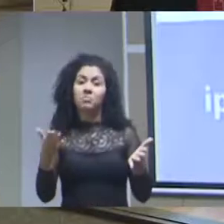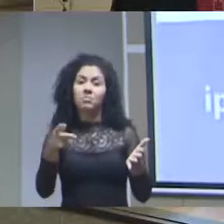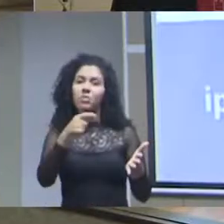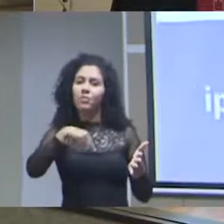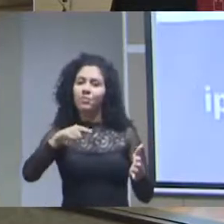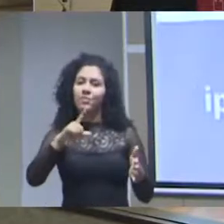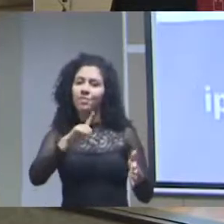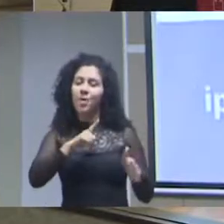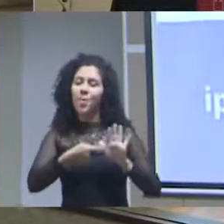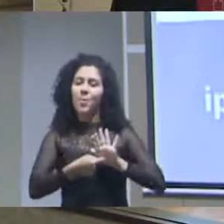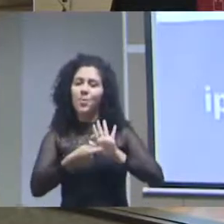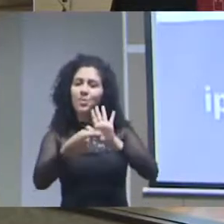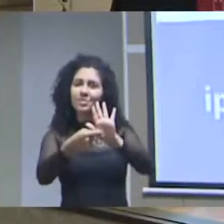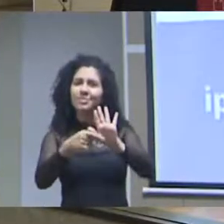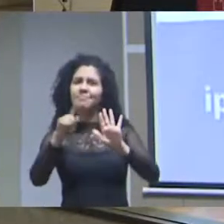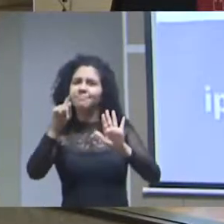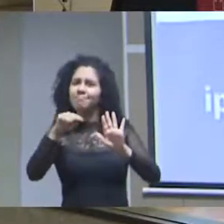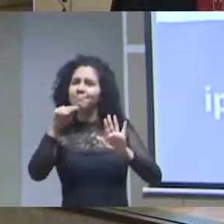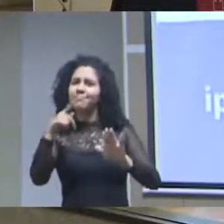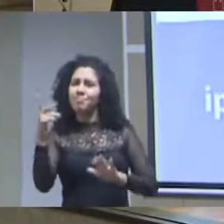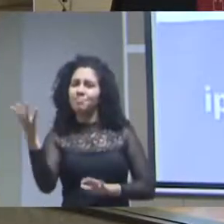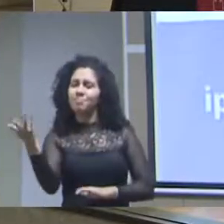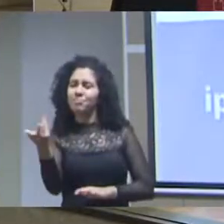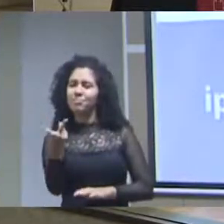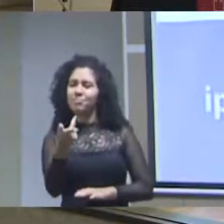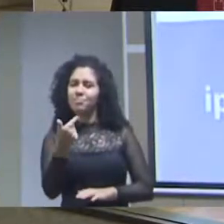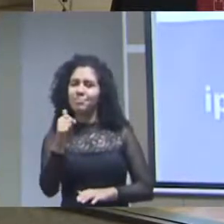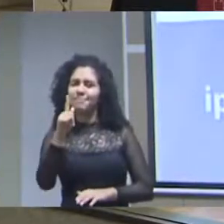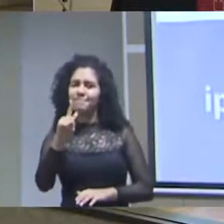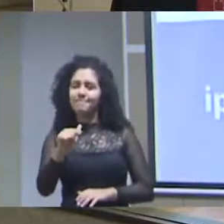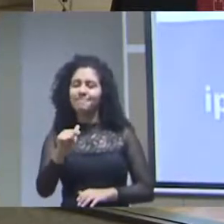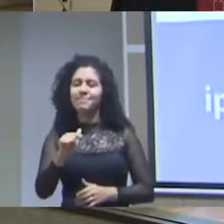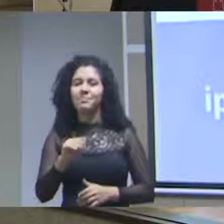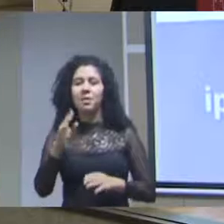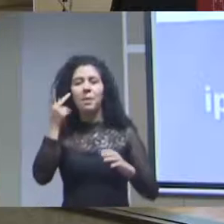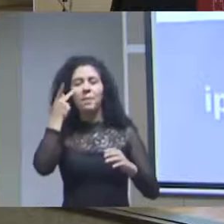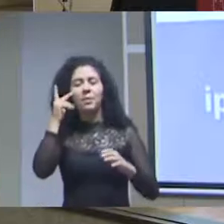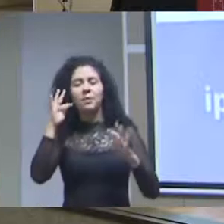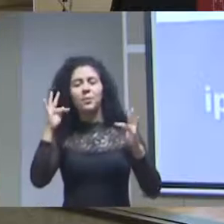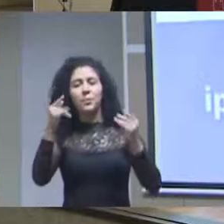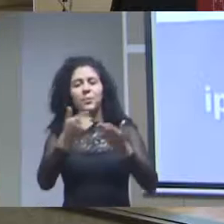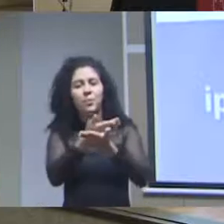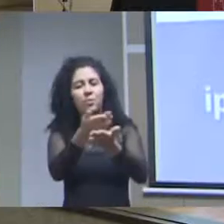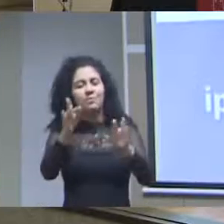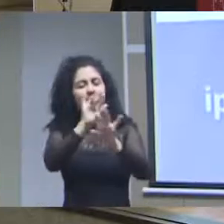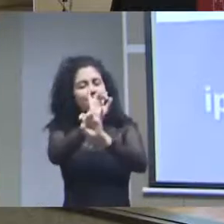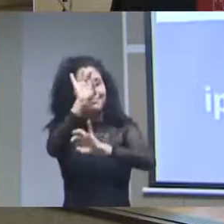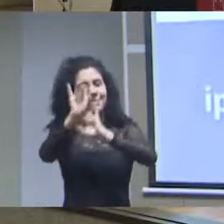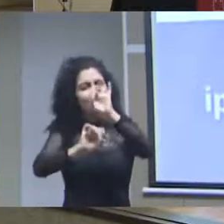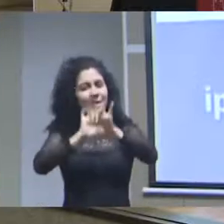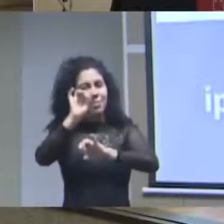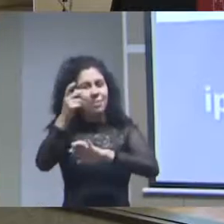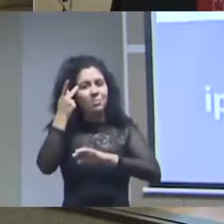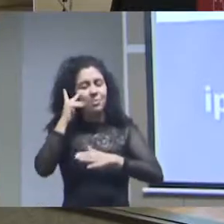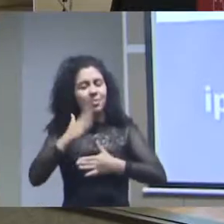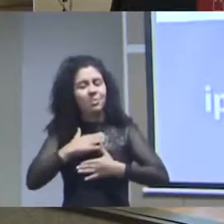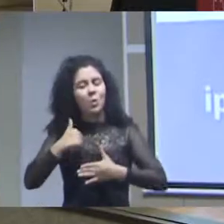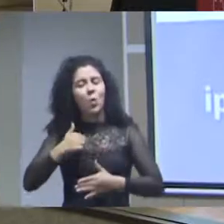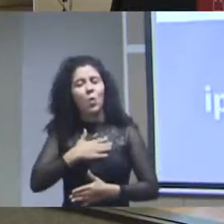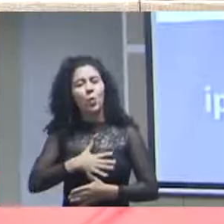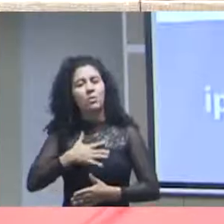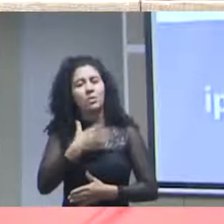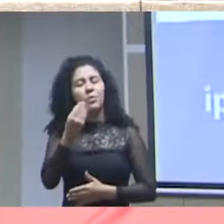certamente já está se mostrando muito valioso para todos especialmente para mim gostei muito das